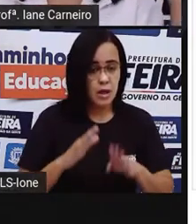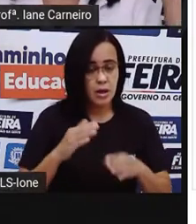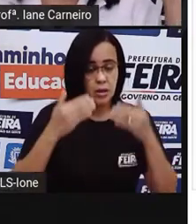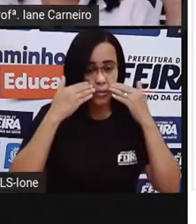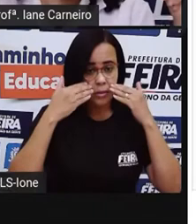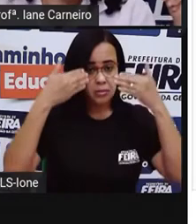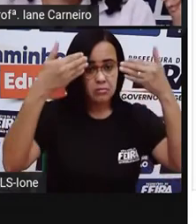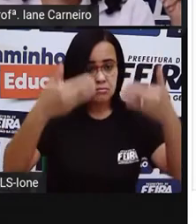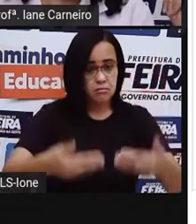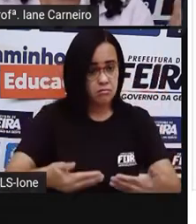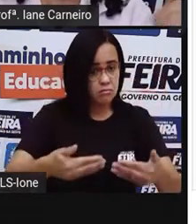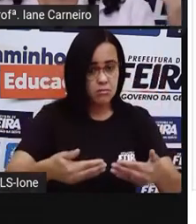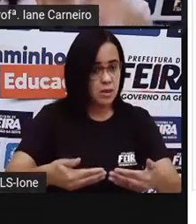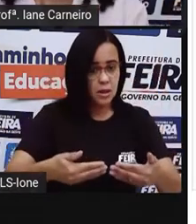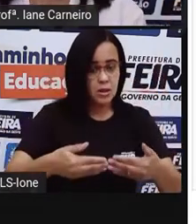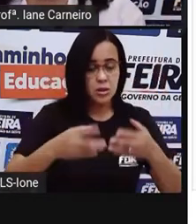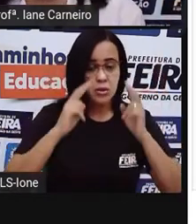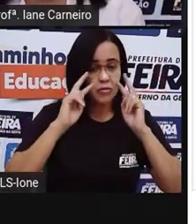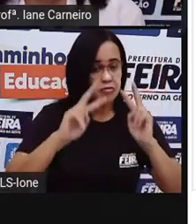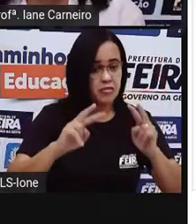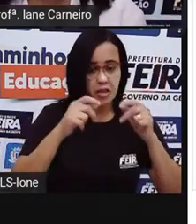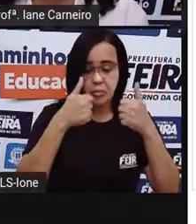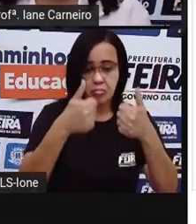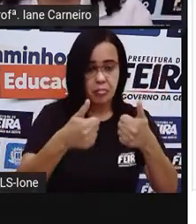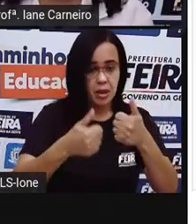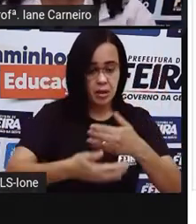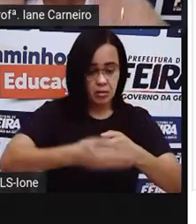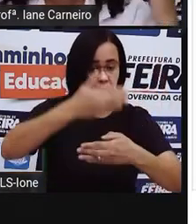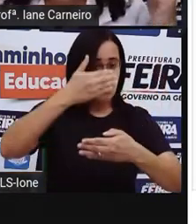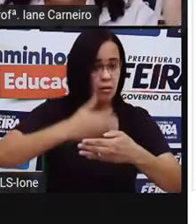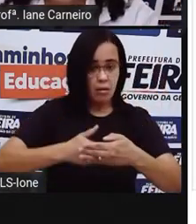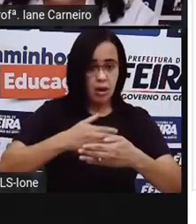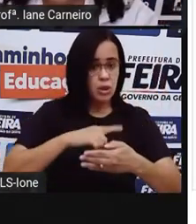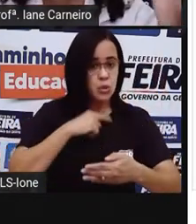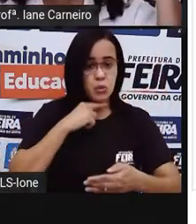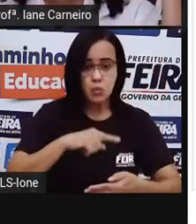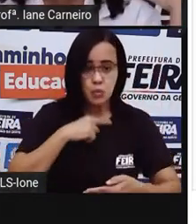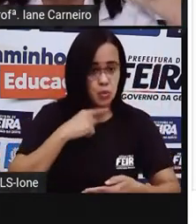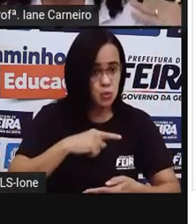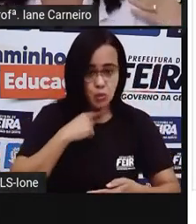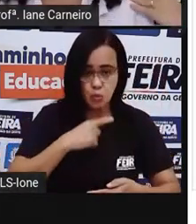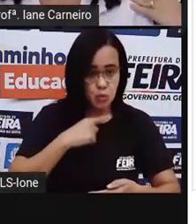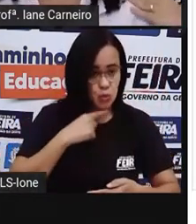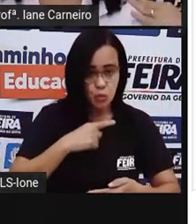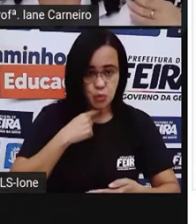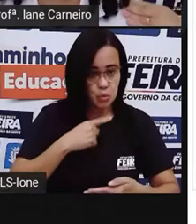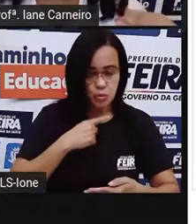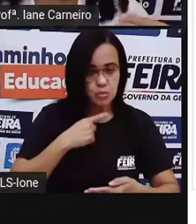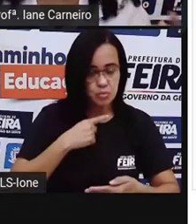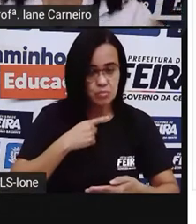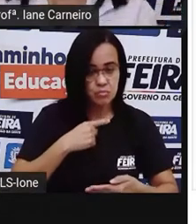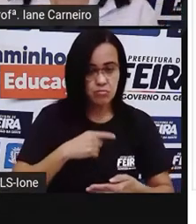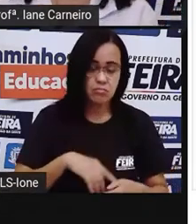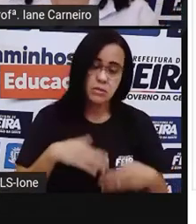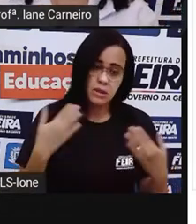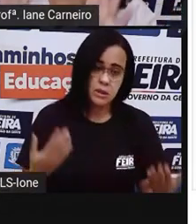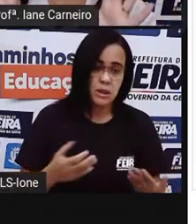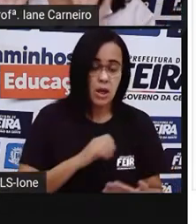coleguinha que tá lá atrás, né? O coleguinha que tá atrás também, ele não consegue ver os colegas. Ver as costas dos colegas. Então,